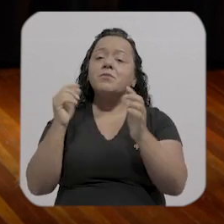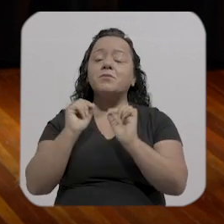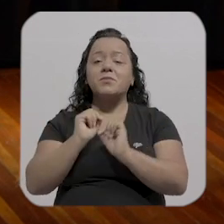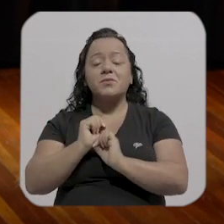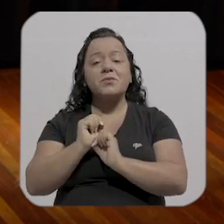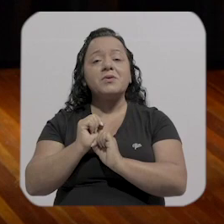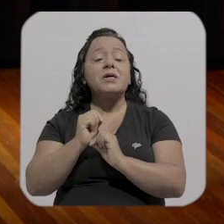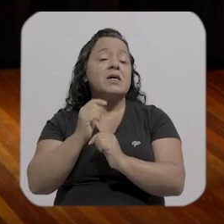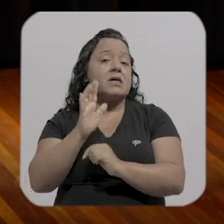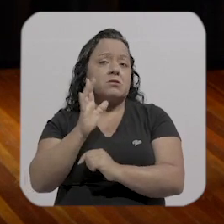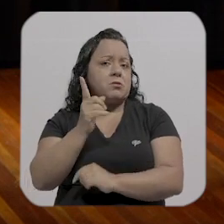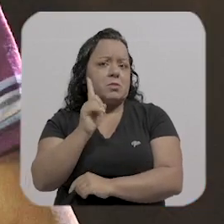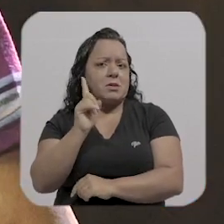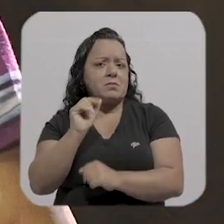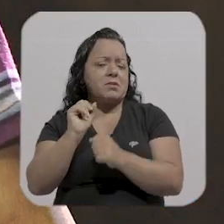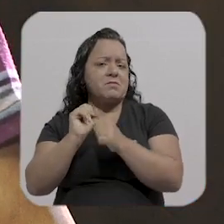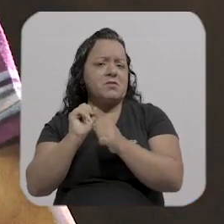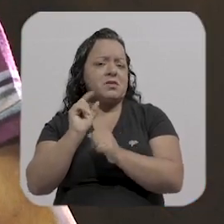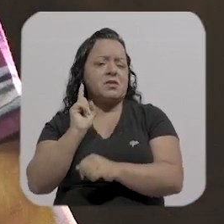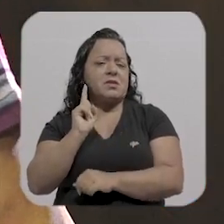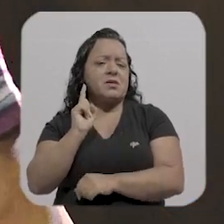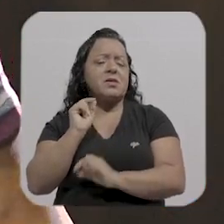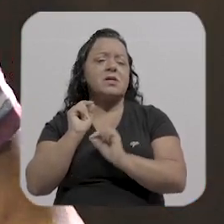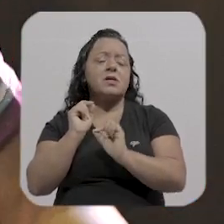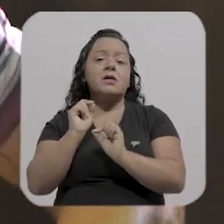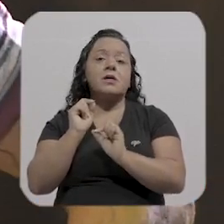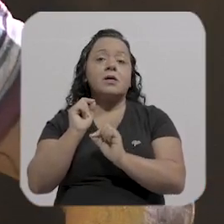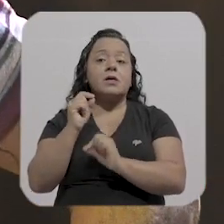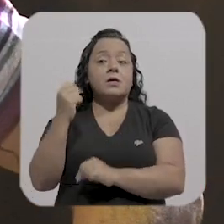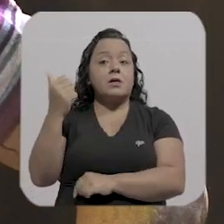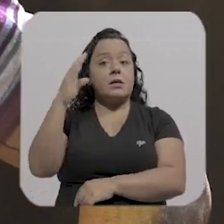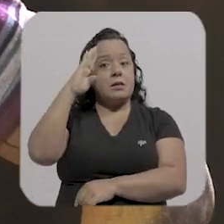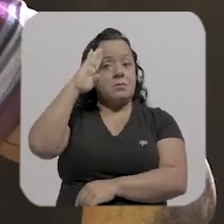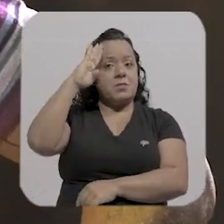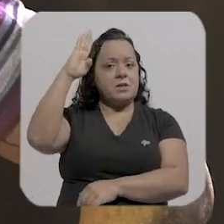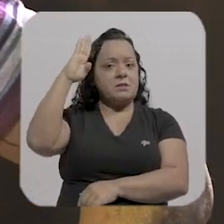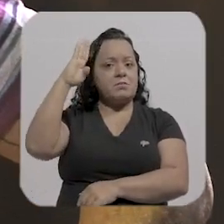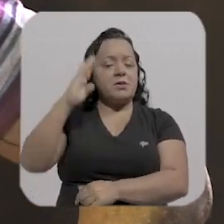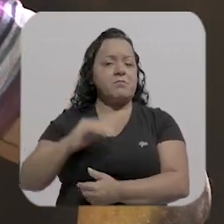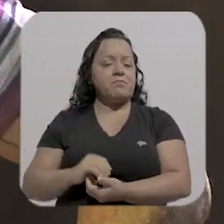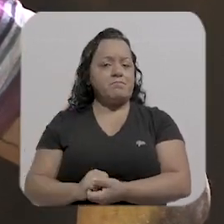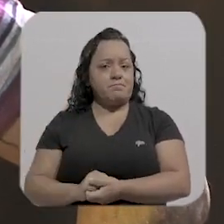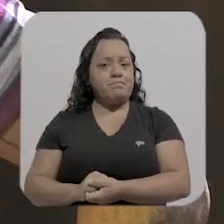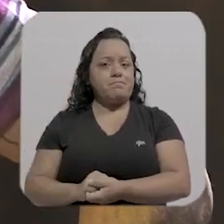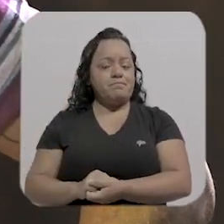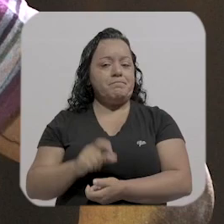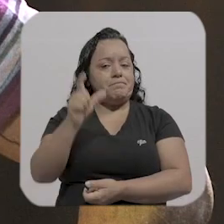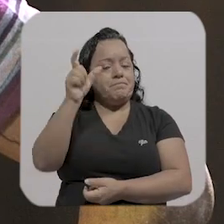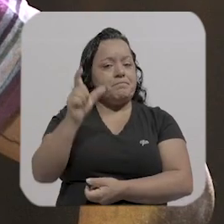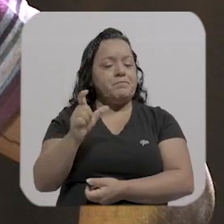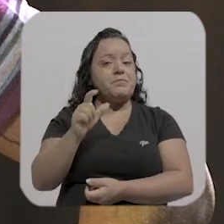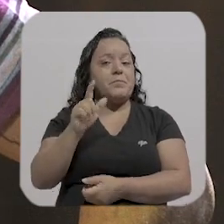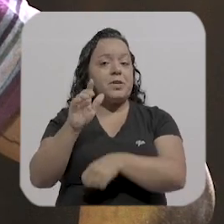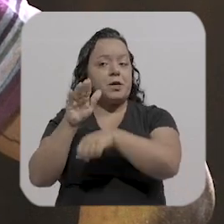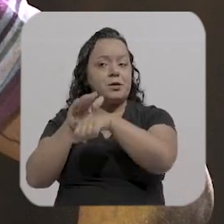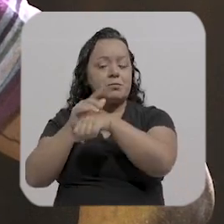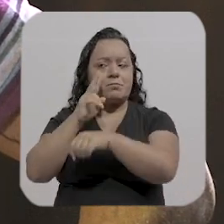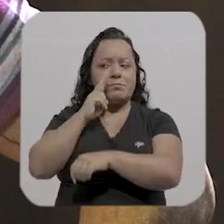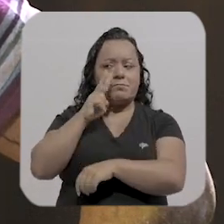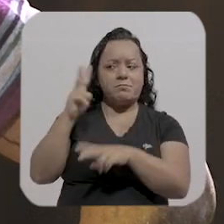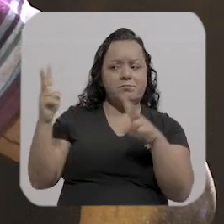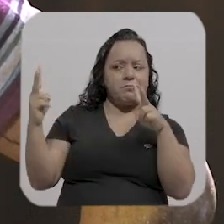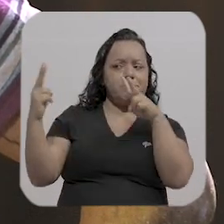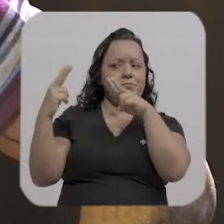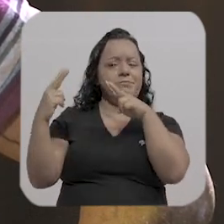e tudo e aí eu lembro disso assim o Bubu me pega olhando pra ele e vira assim aí fala tá